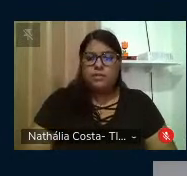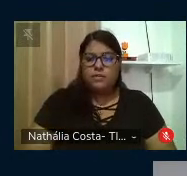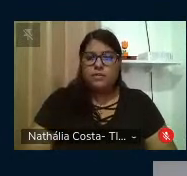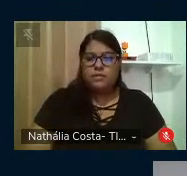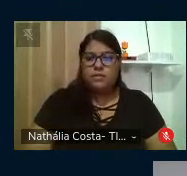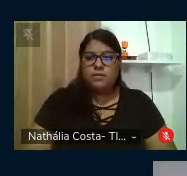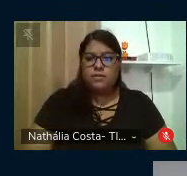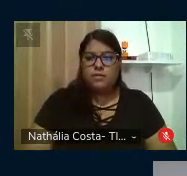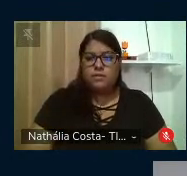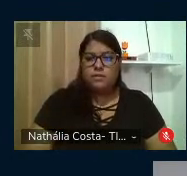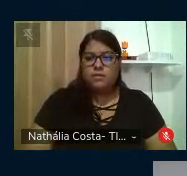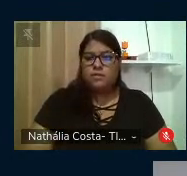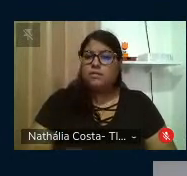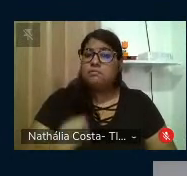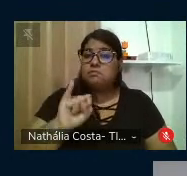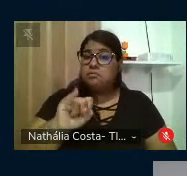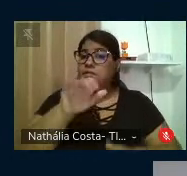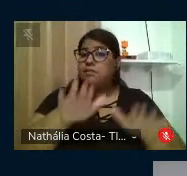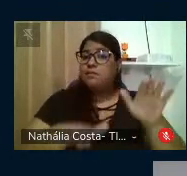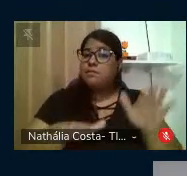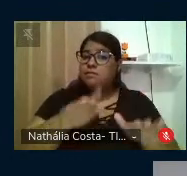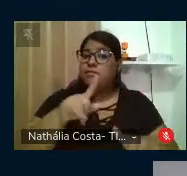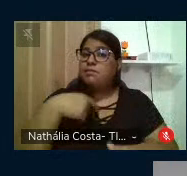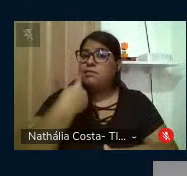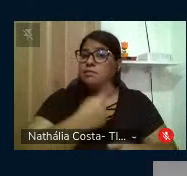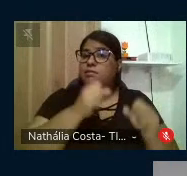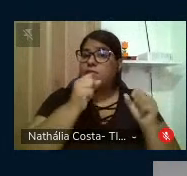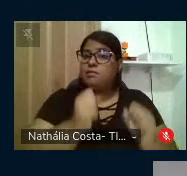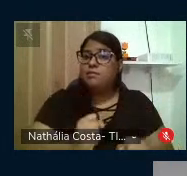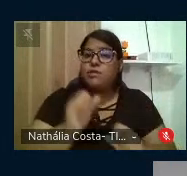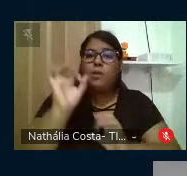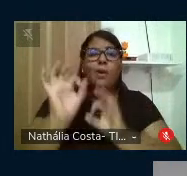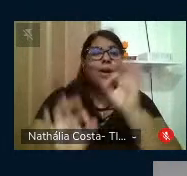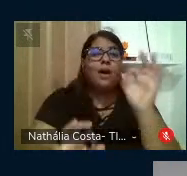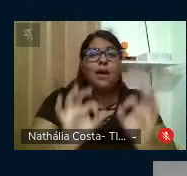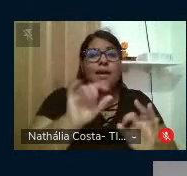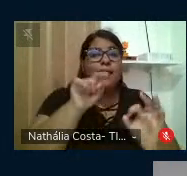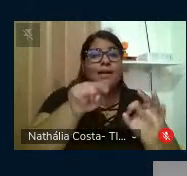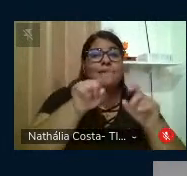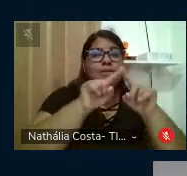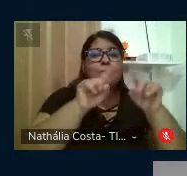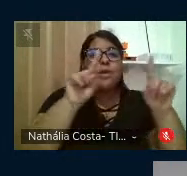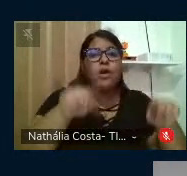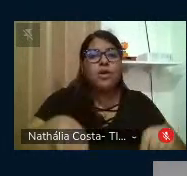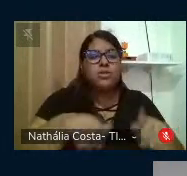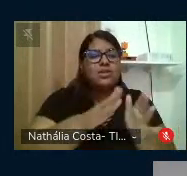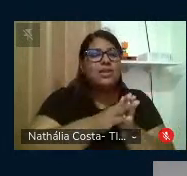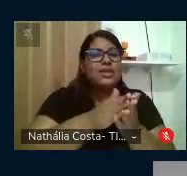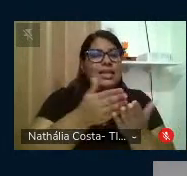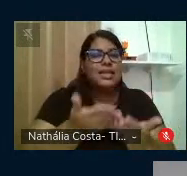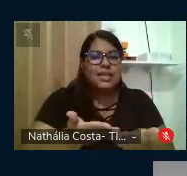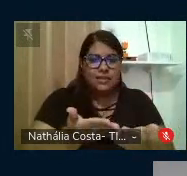se a gente poderia construir esse projeto desse pequeno livro,